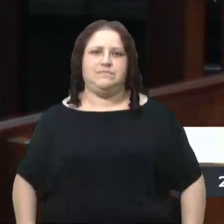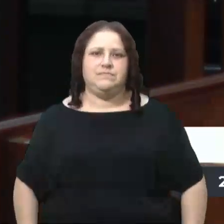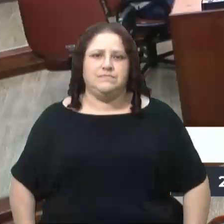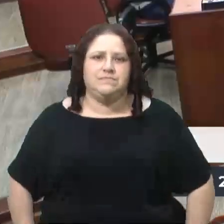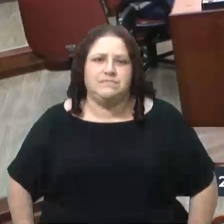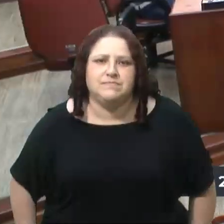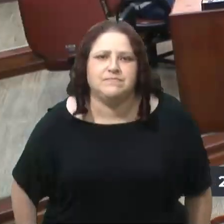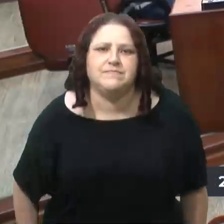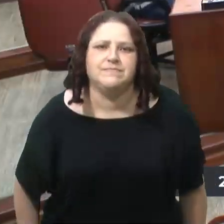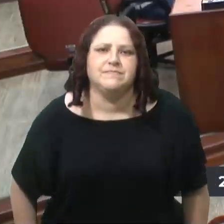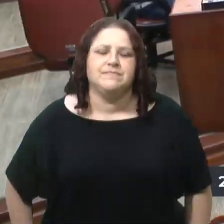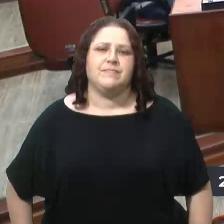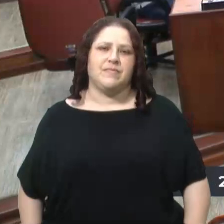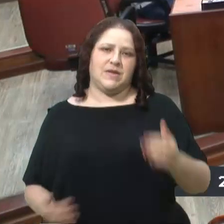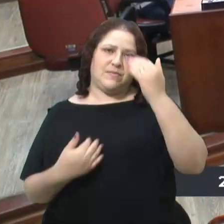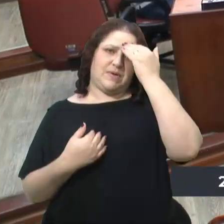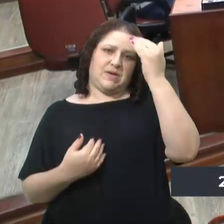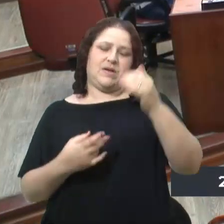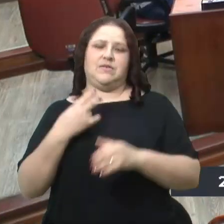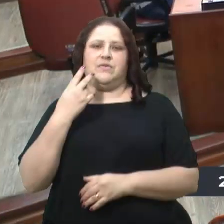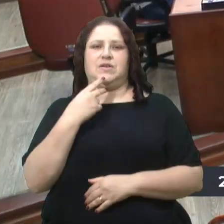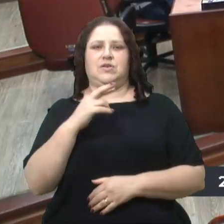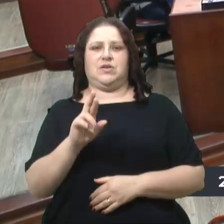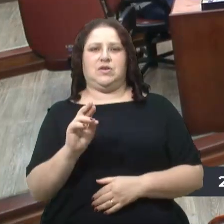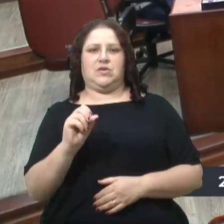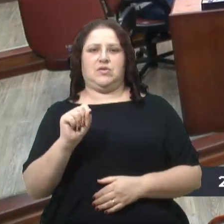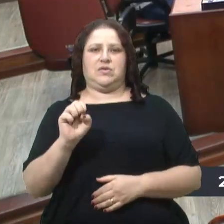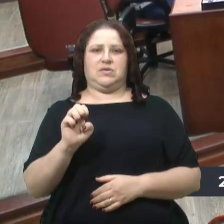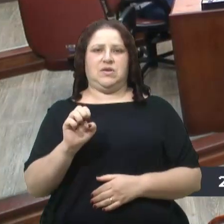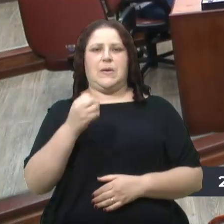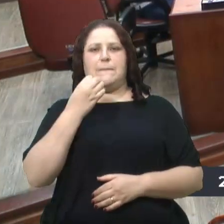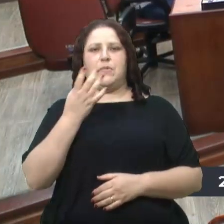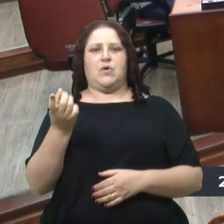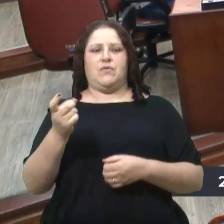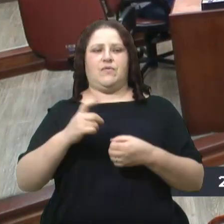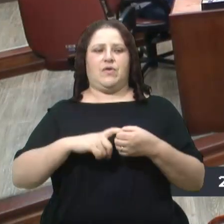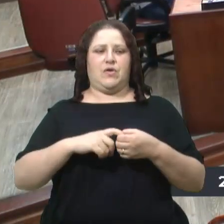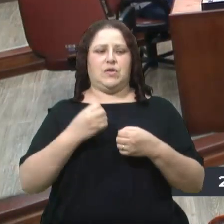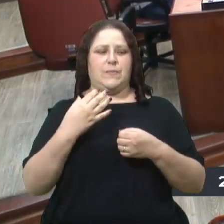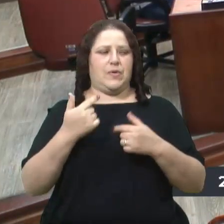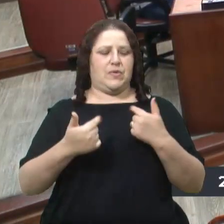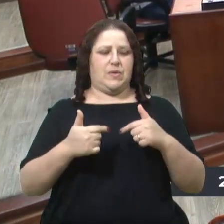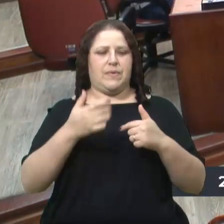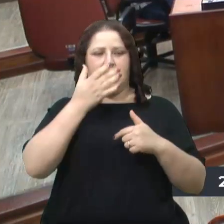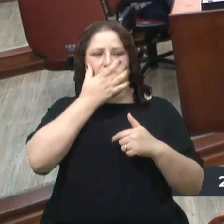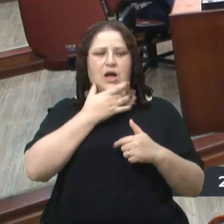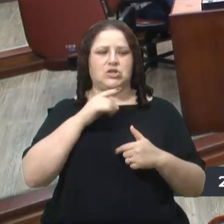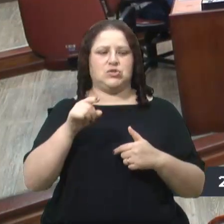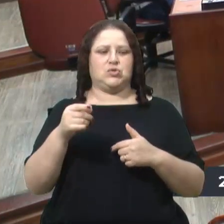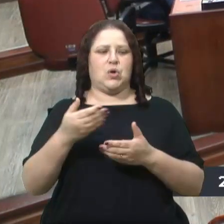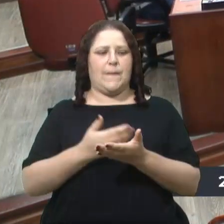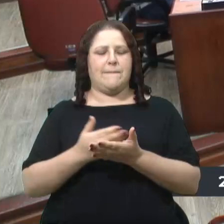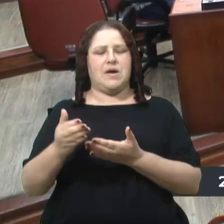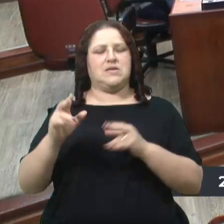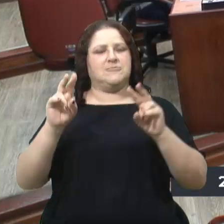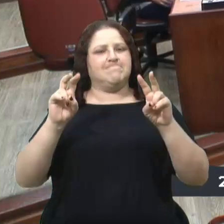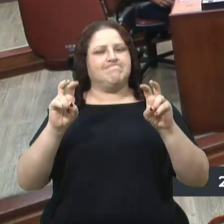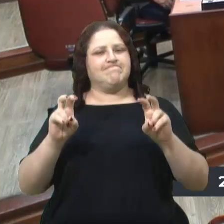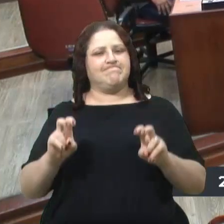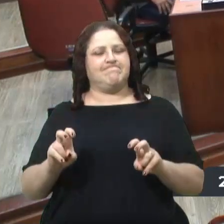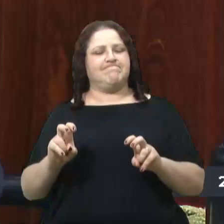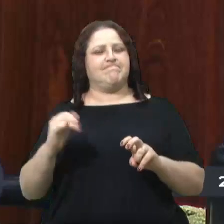Obrigado, vereador Rose. Bom retorno, bom trabalho. Acho que a senhora começa trazendo temas importantes.